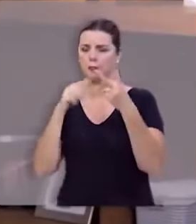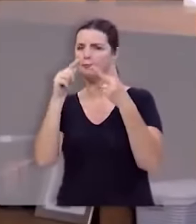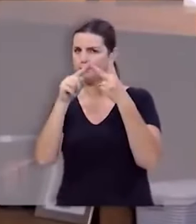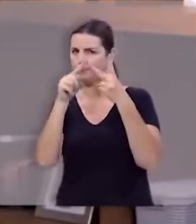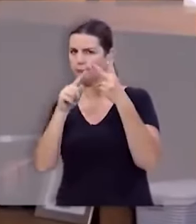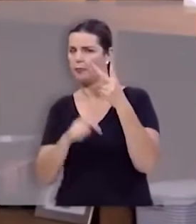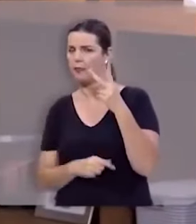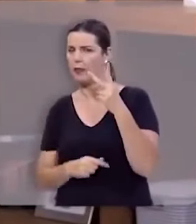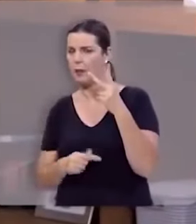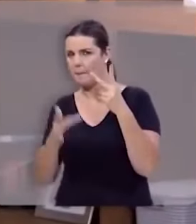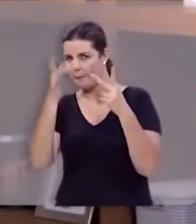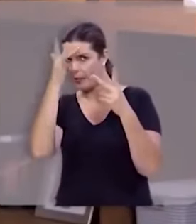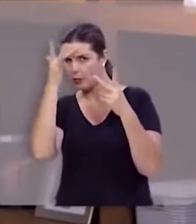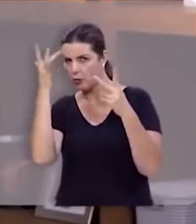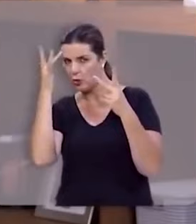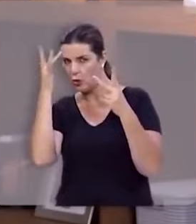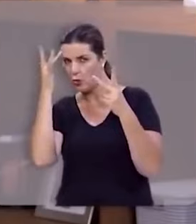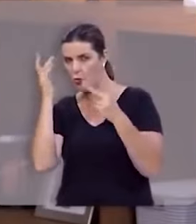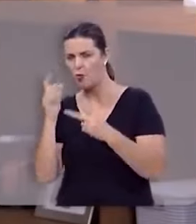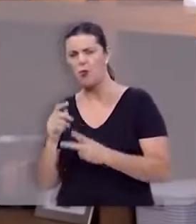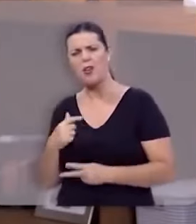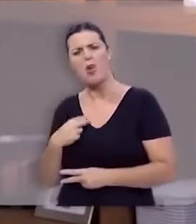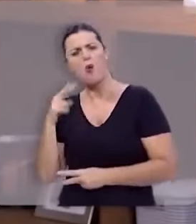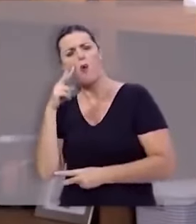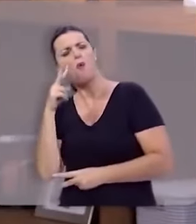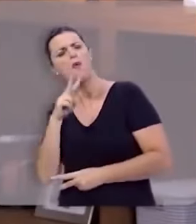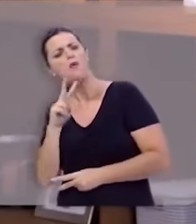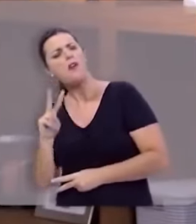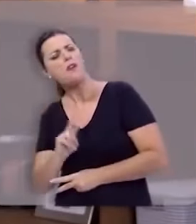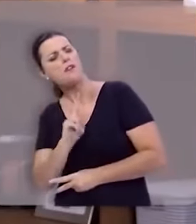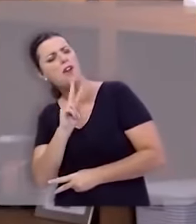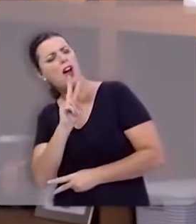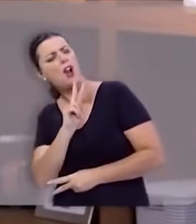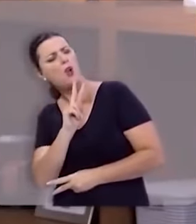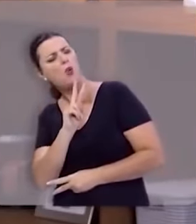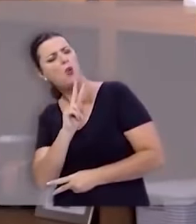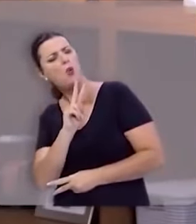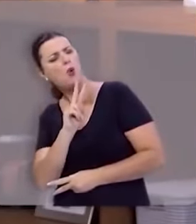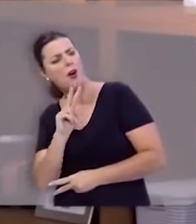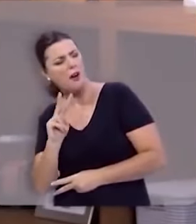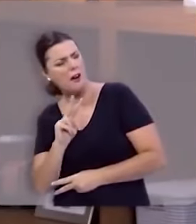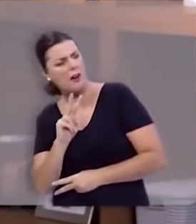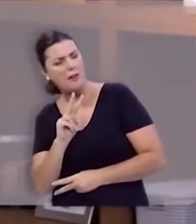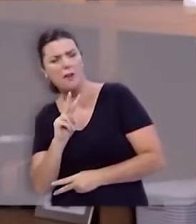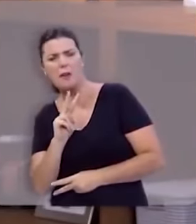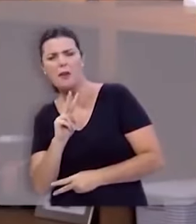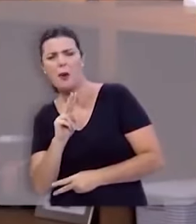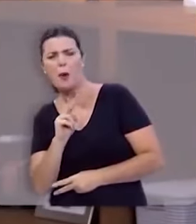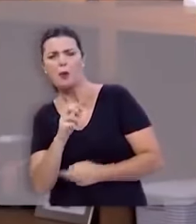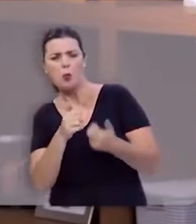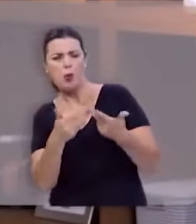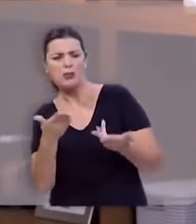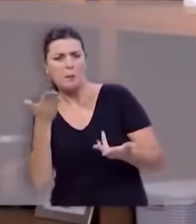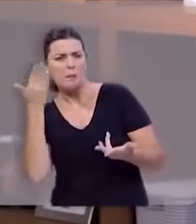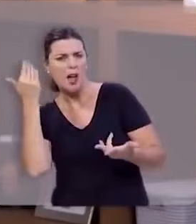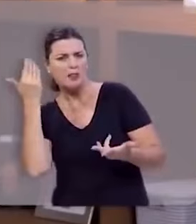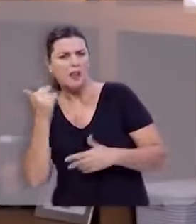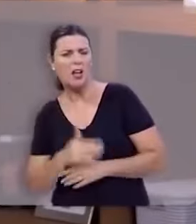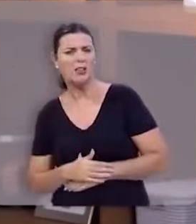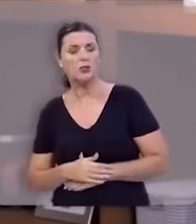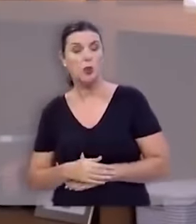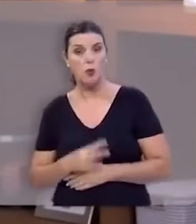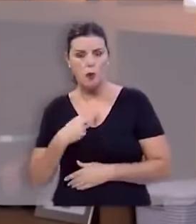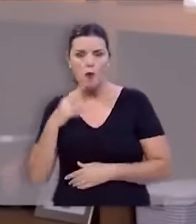valoriza as dificuldades do ontem mas olha para as oportunidades do hoje se você